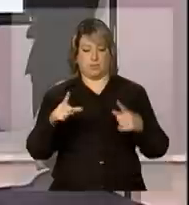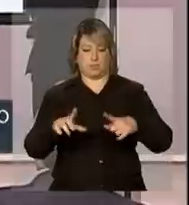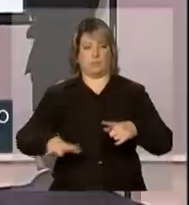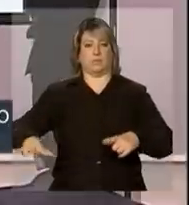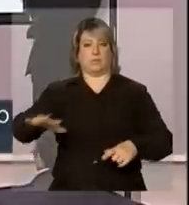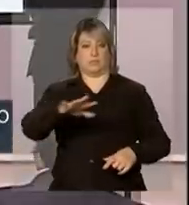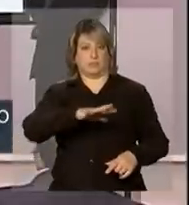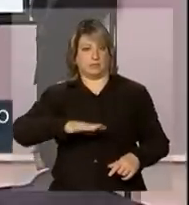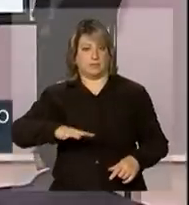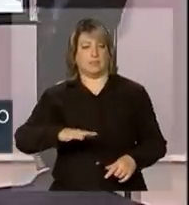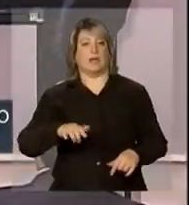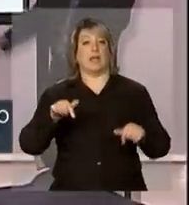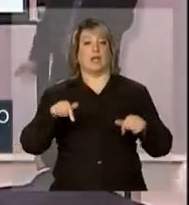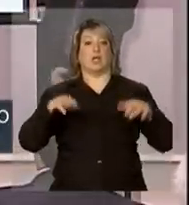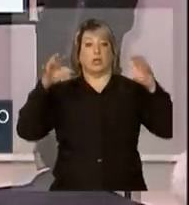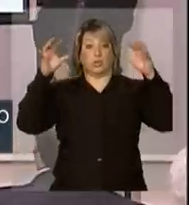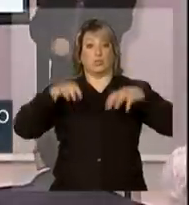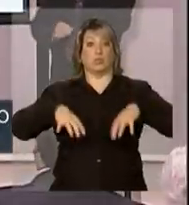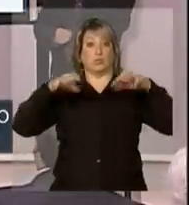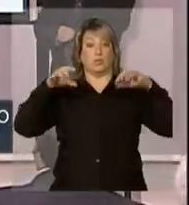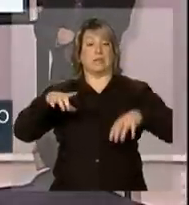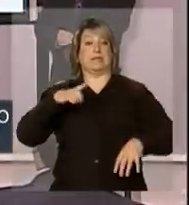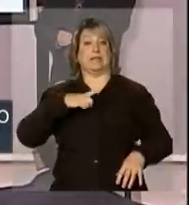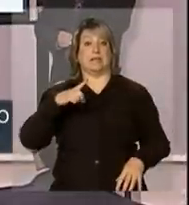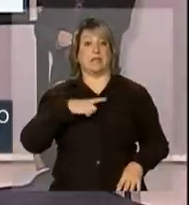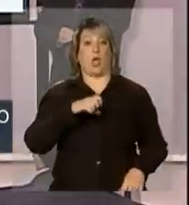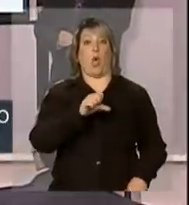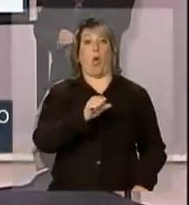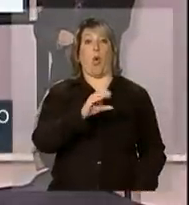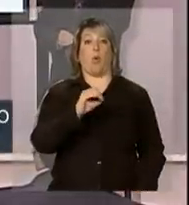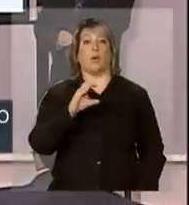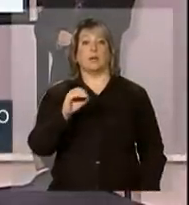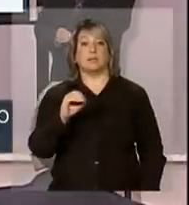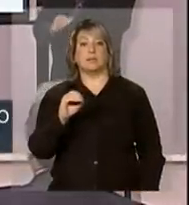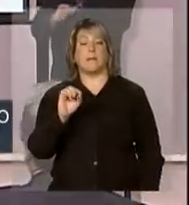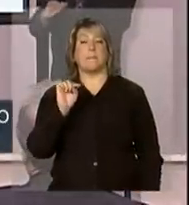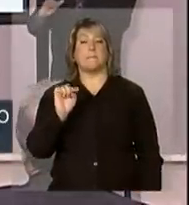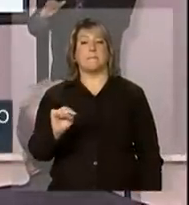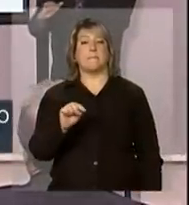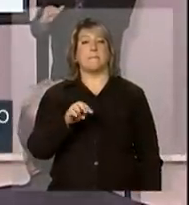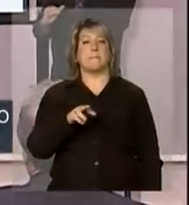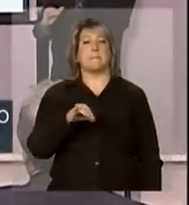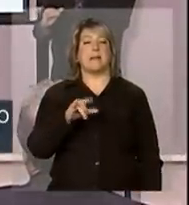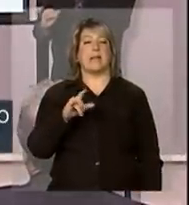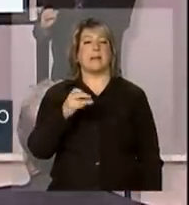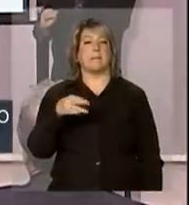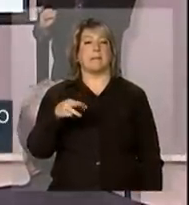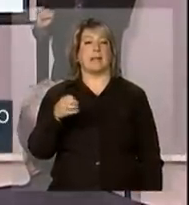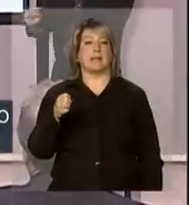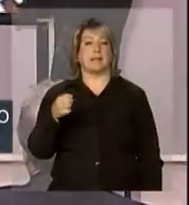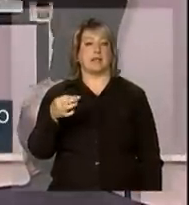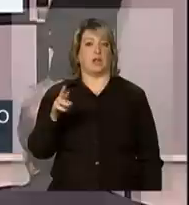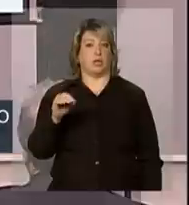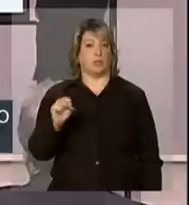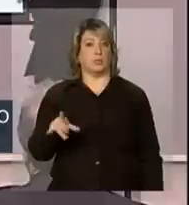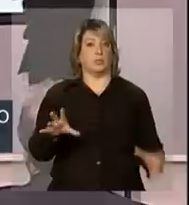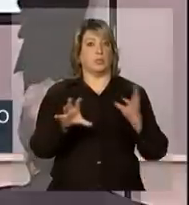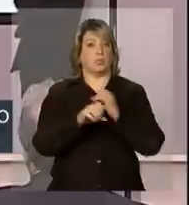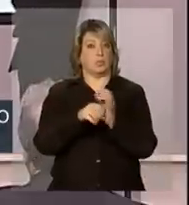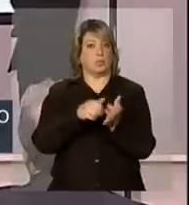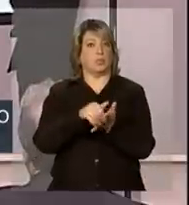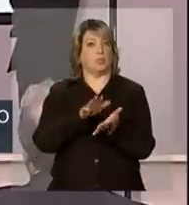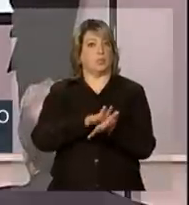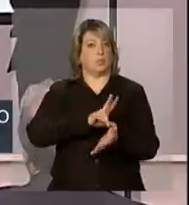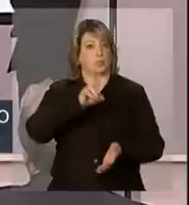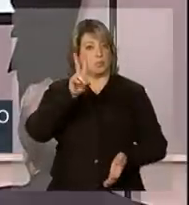chuvas são dessa ordem, são 800 a mil milímetros, esse é registro histórico, ok?